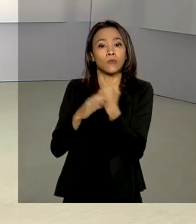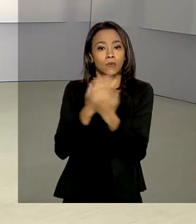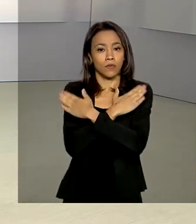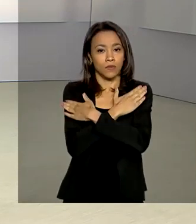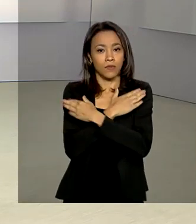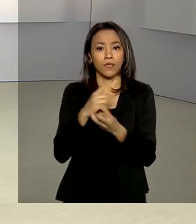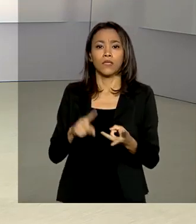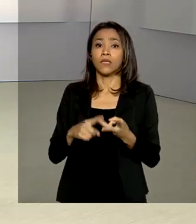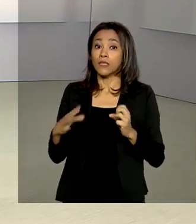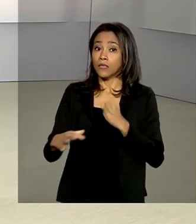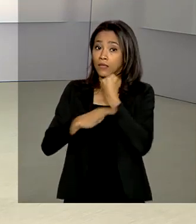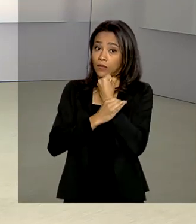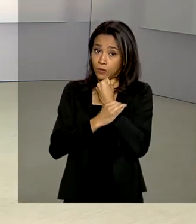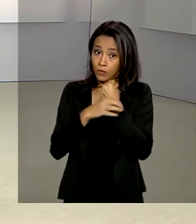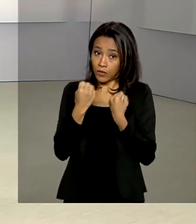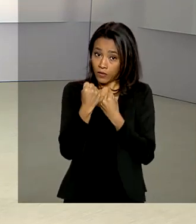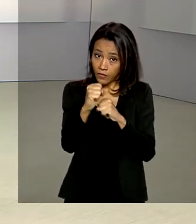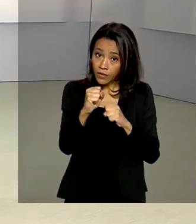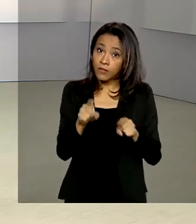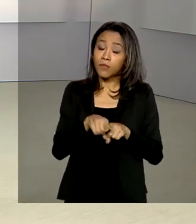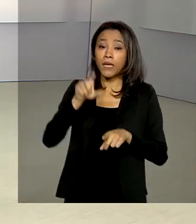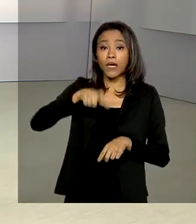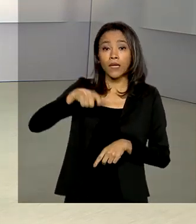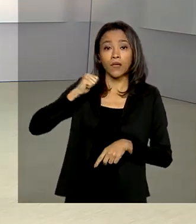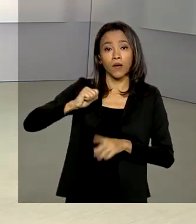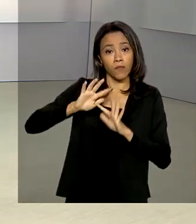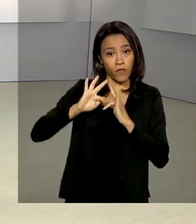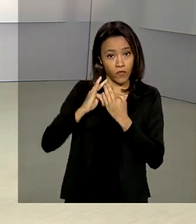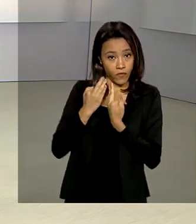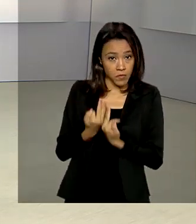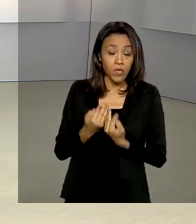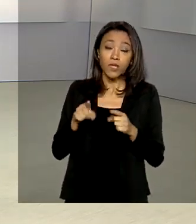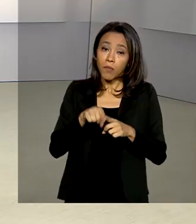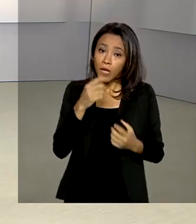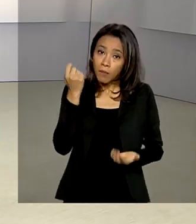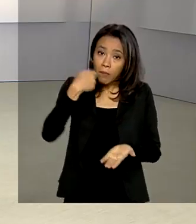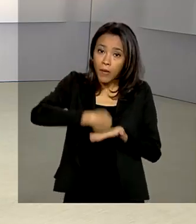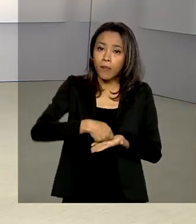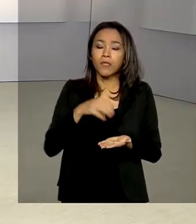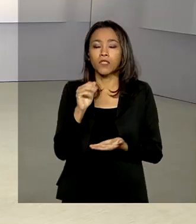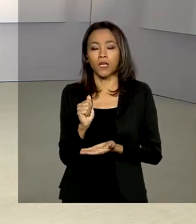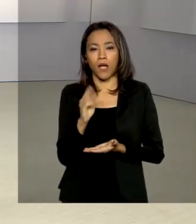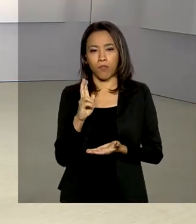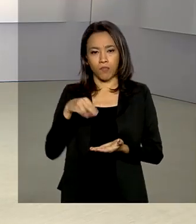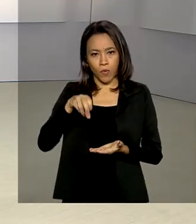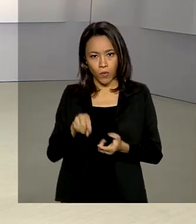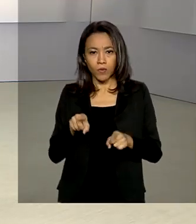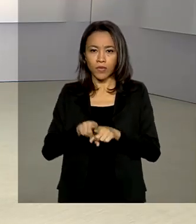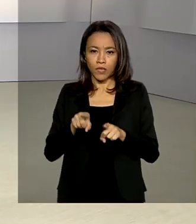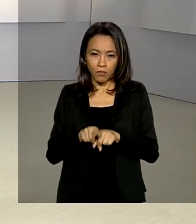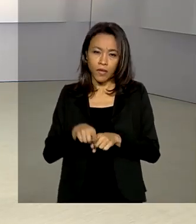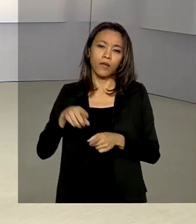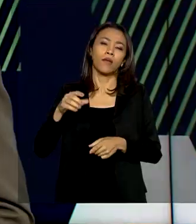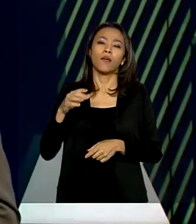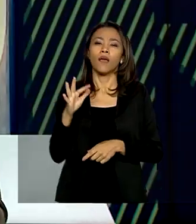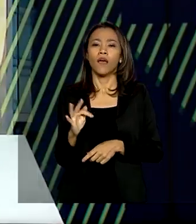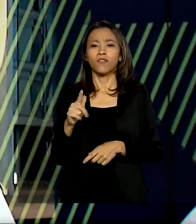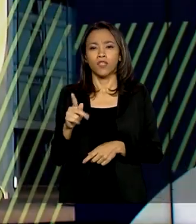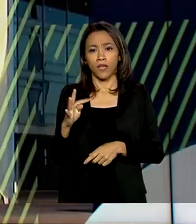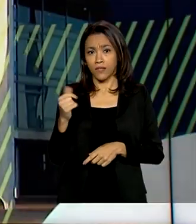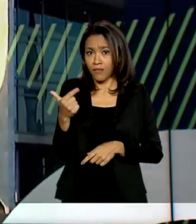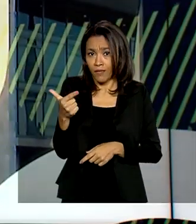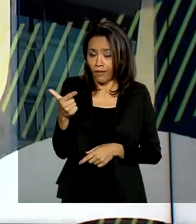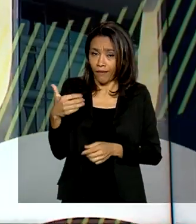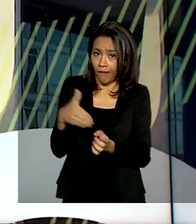-defeso e Bolsa Família. Além do pagamento de abono salarial e FGTS sem cartão e senha. E o